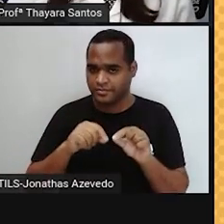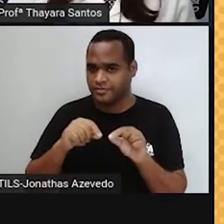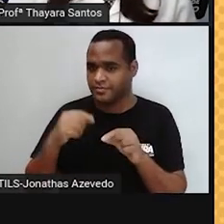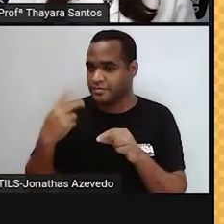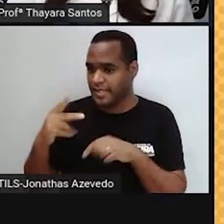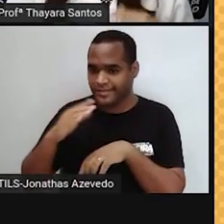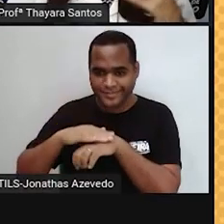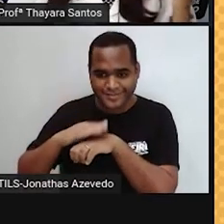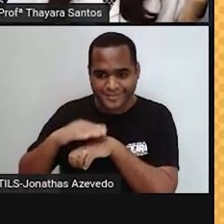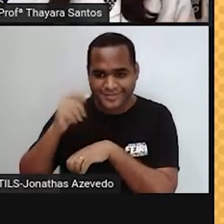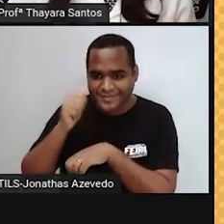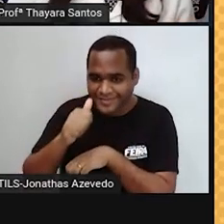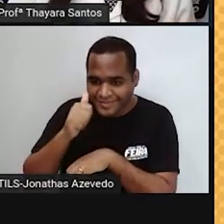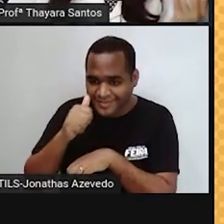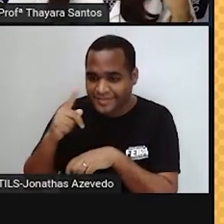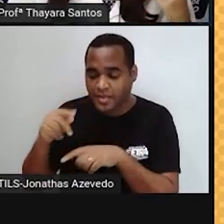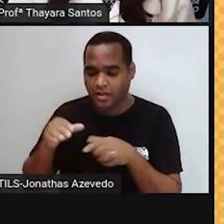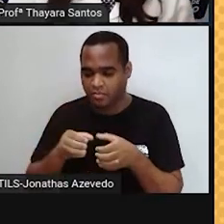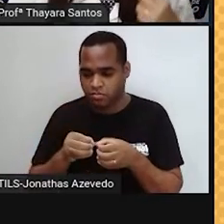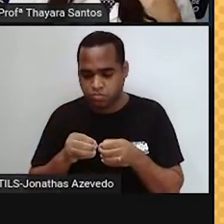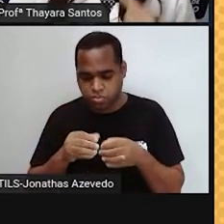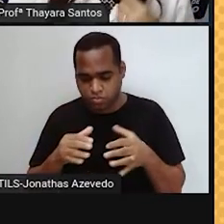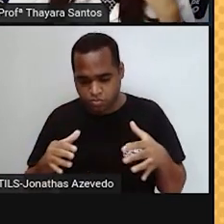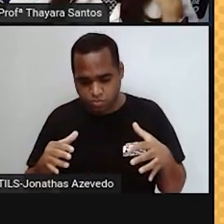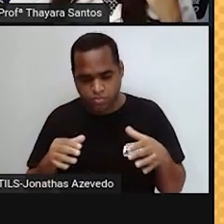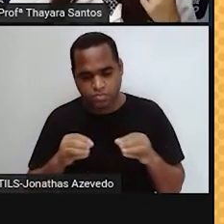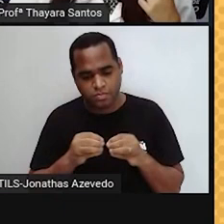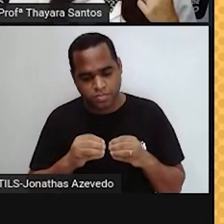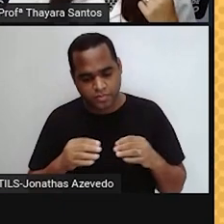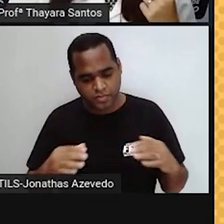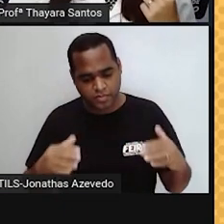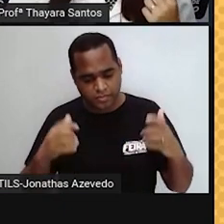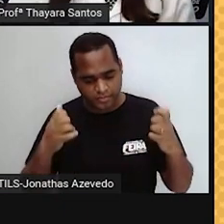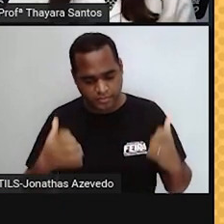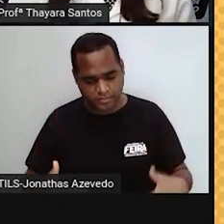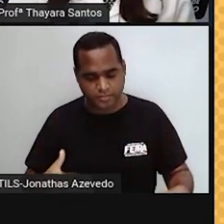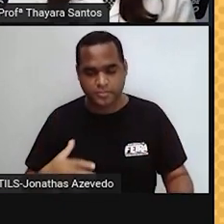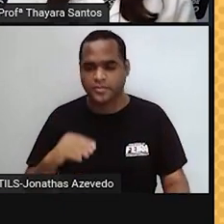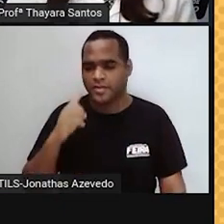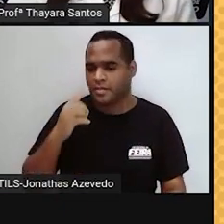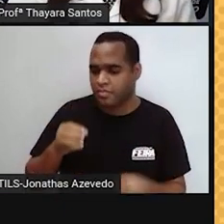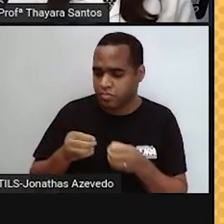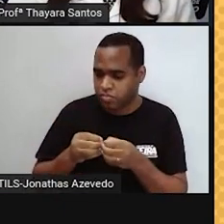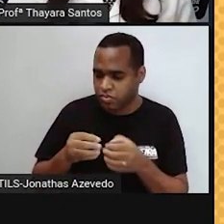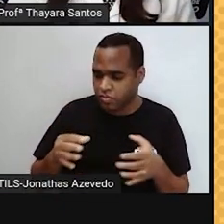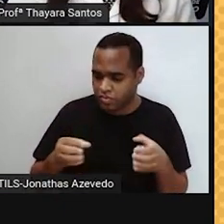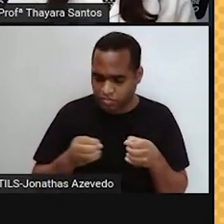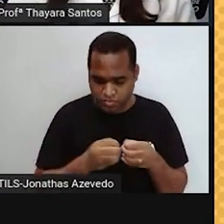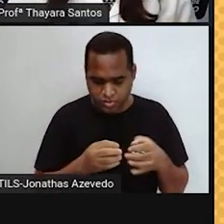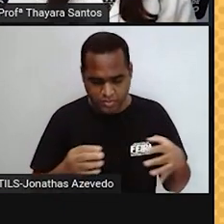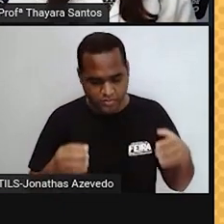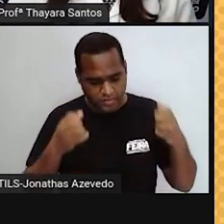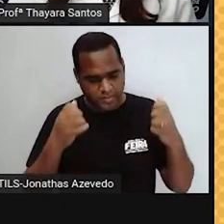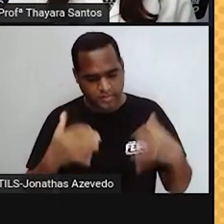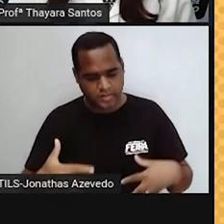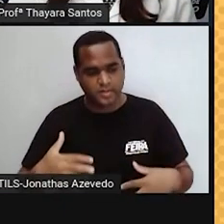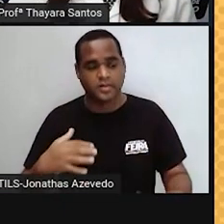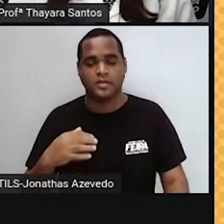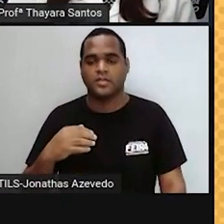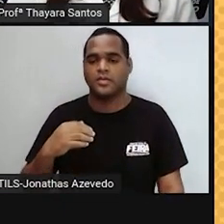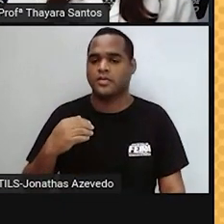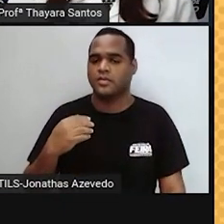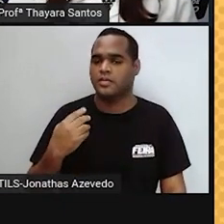e, na época da ovulação, a mulher libera um ovócito desse. Então, rompe aqui a parede do